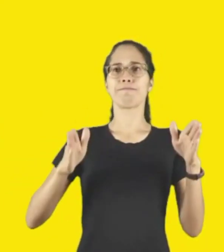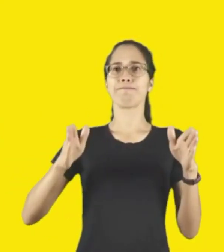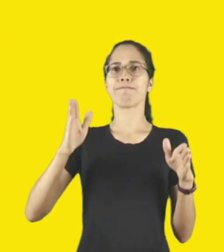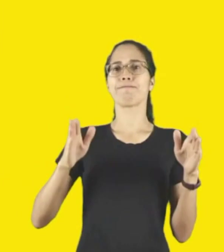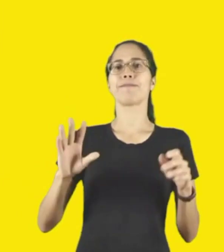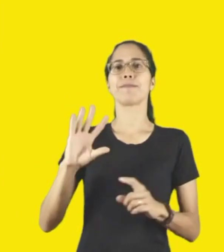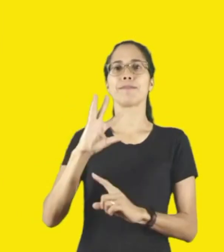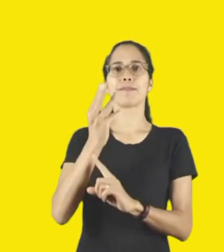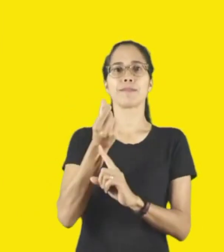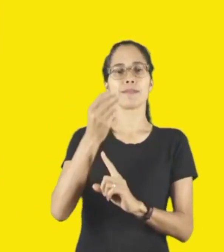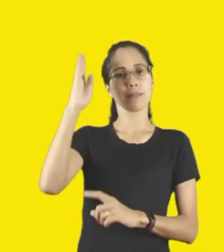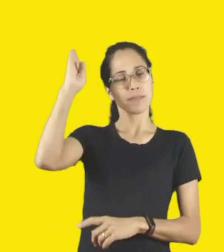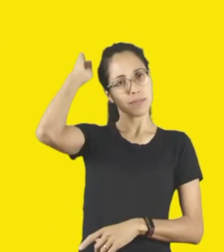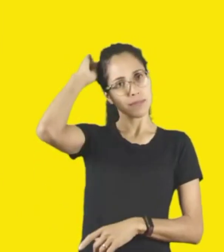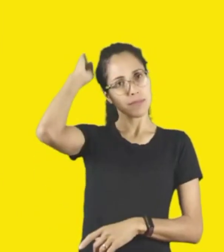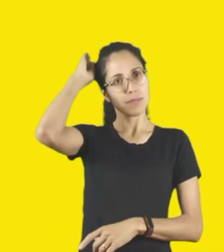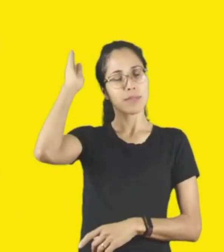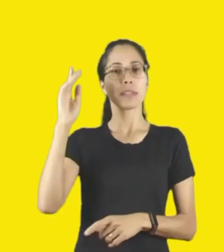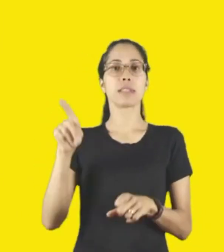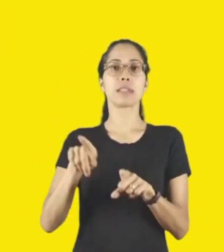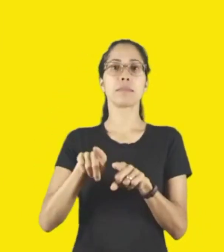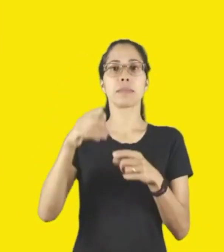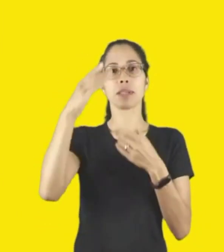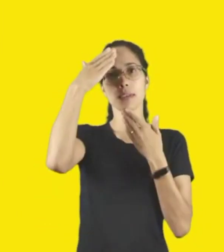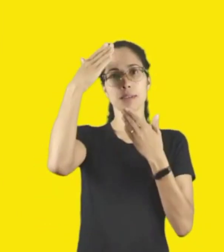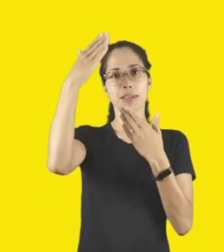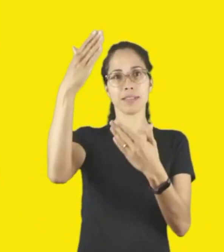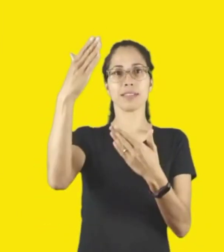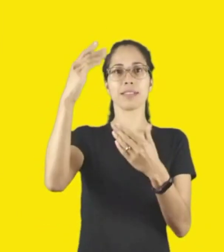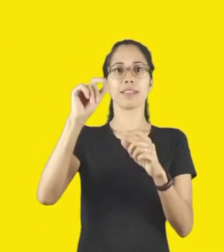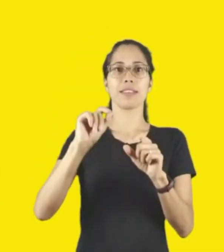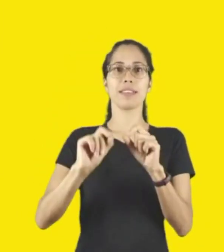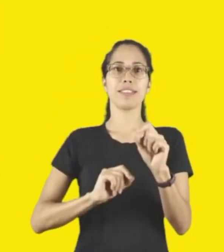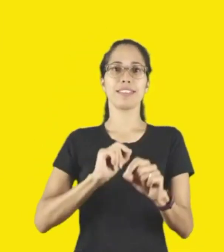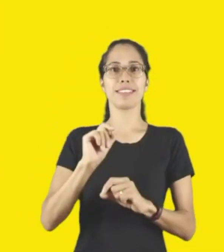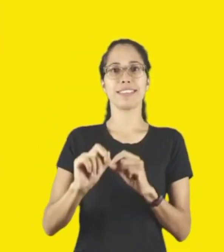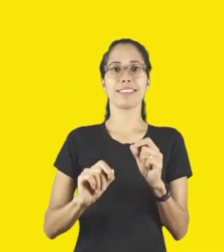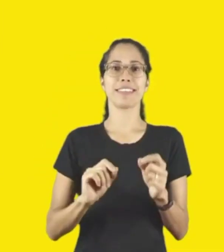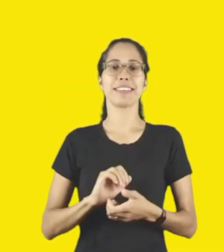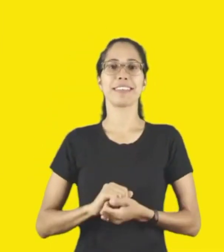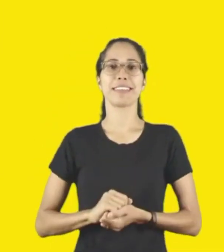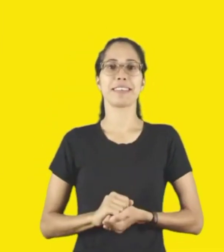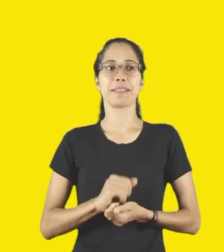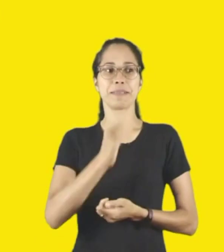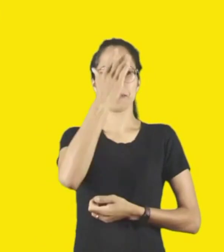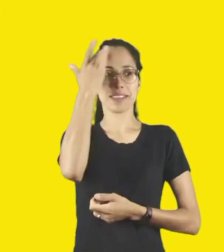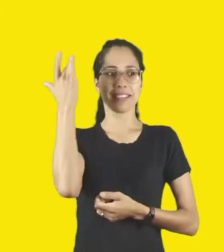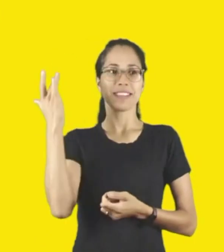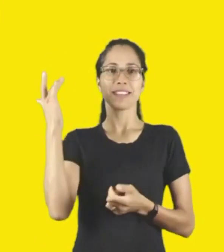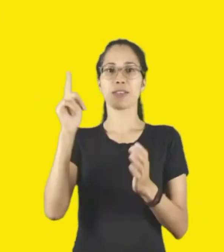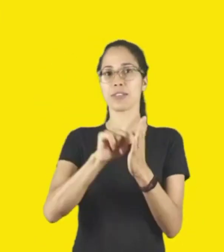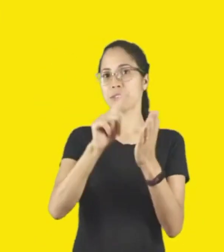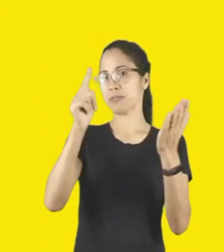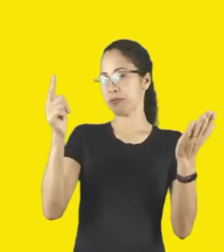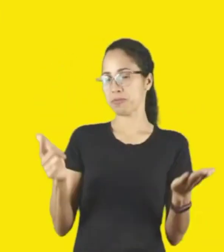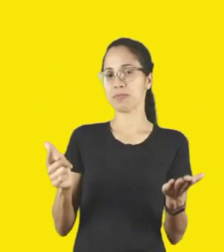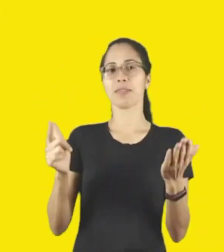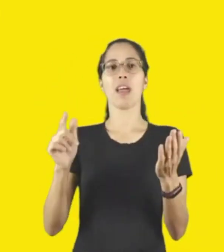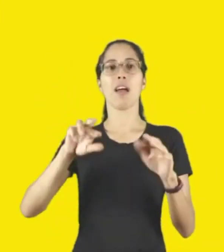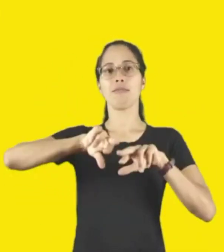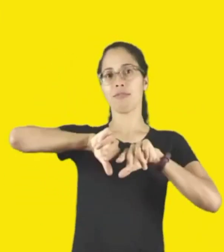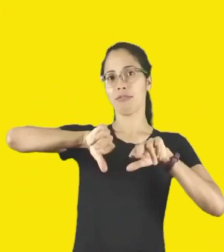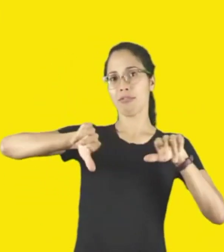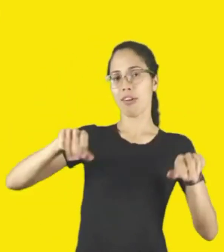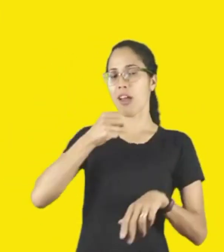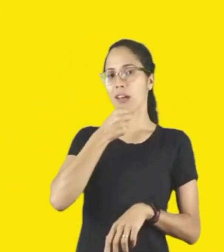salvo os participantes da imprensa que estão aqui, que nos acompanharão durante essa conversa. Com enorme prazer